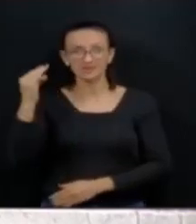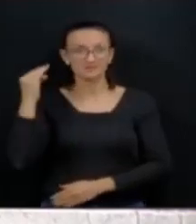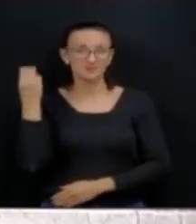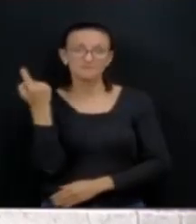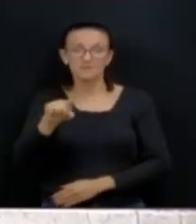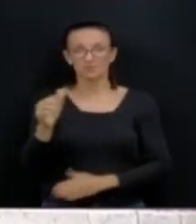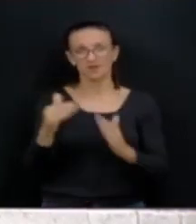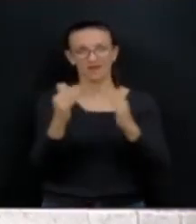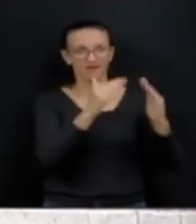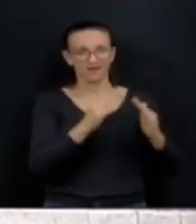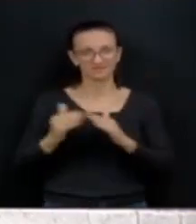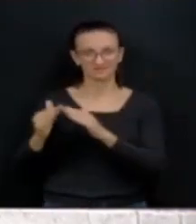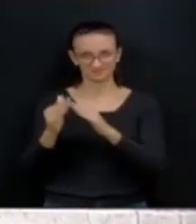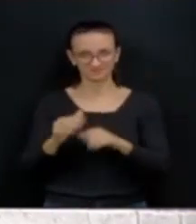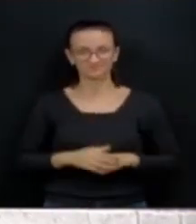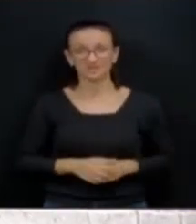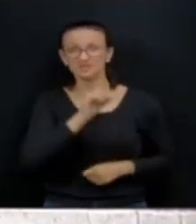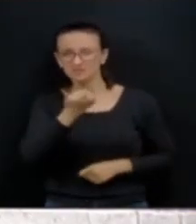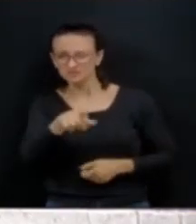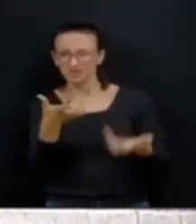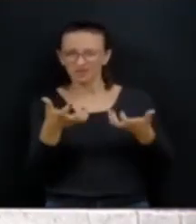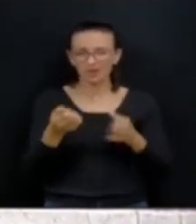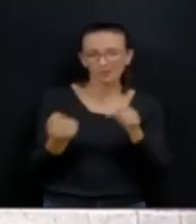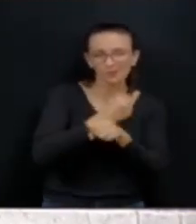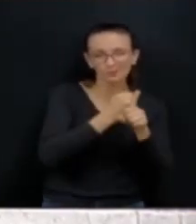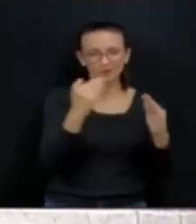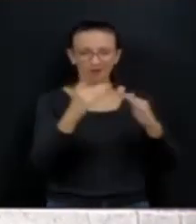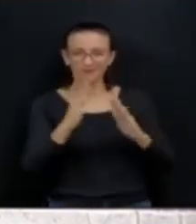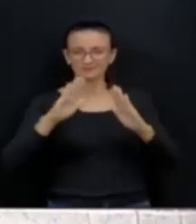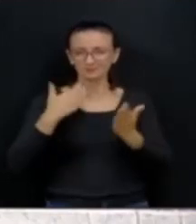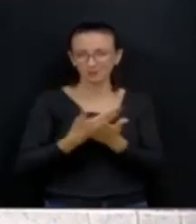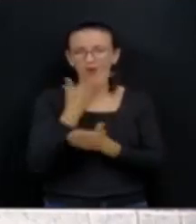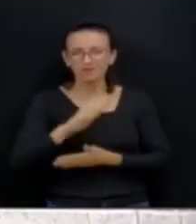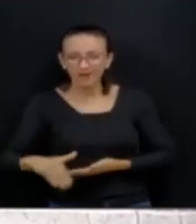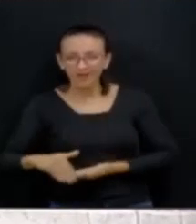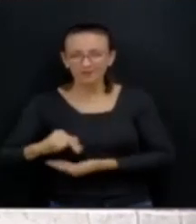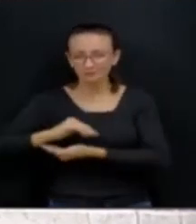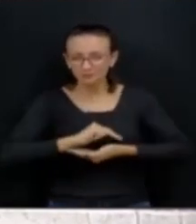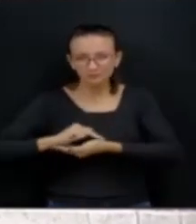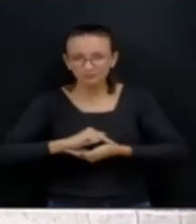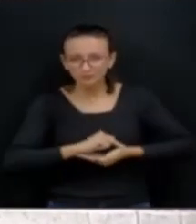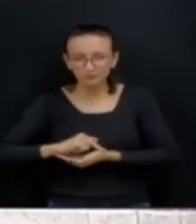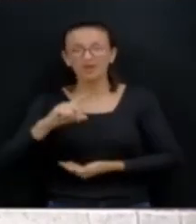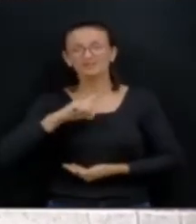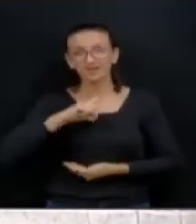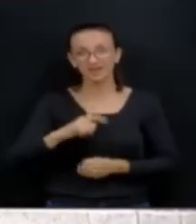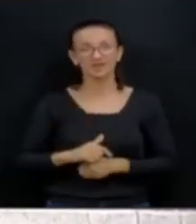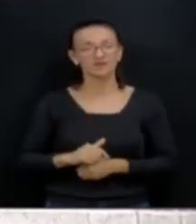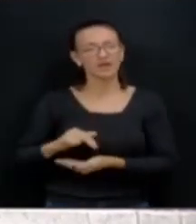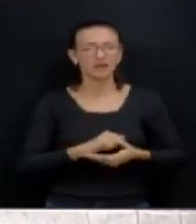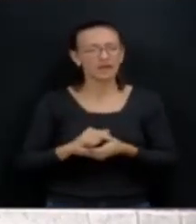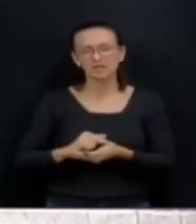mil casas. Se você for fazer a creche, padrão edificação do Paraná, da Sedu, que está lá, uma creche de